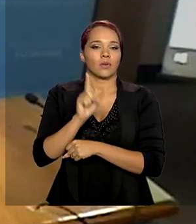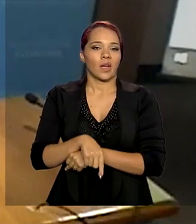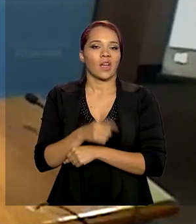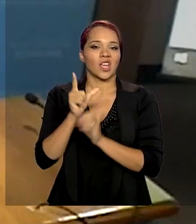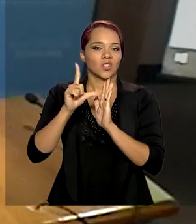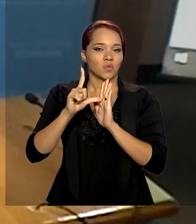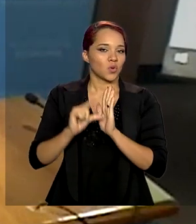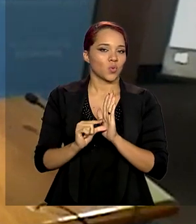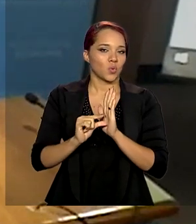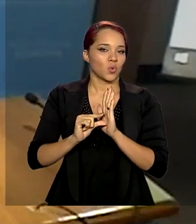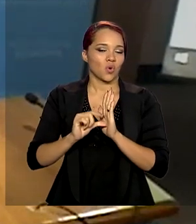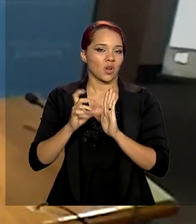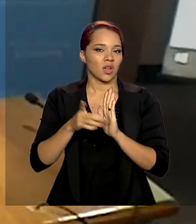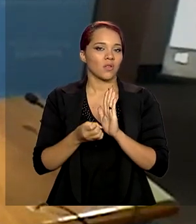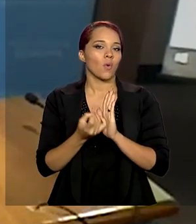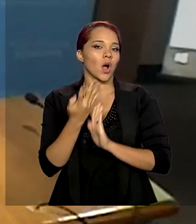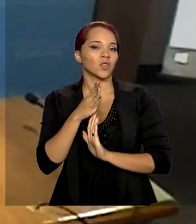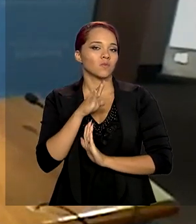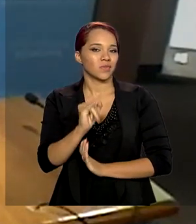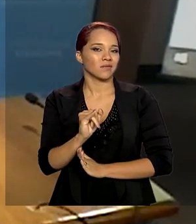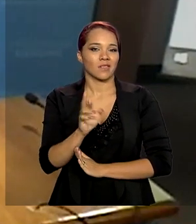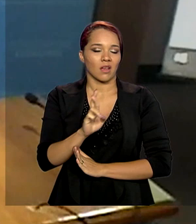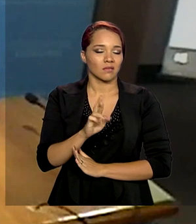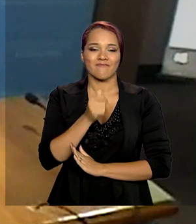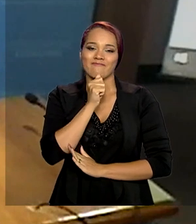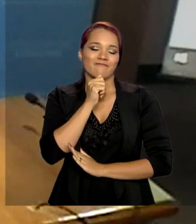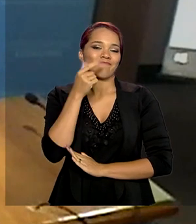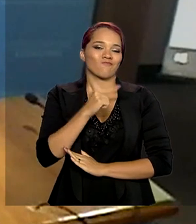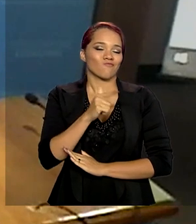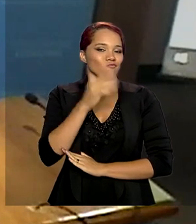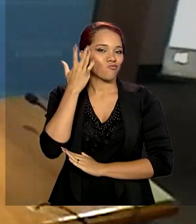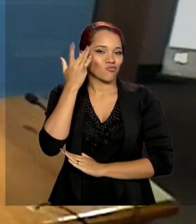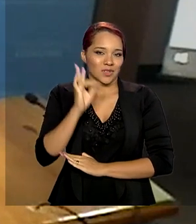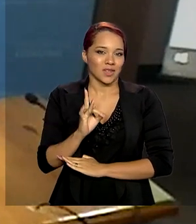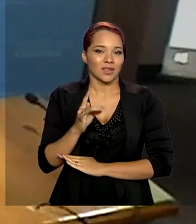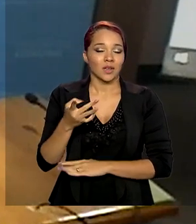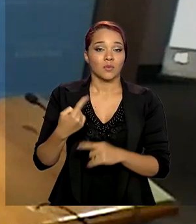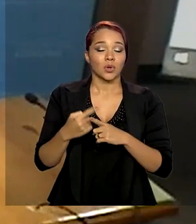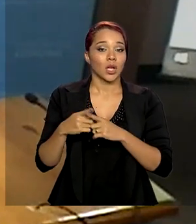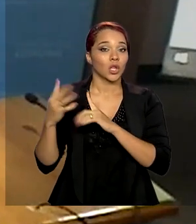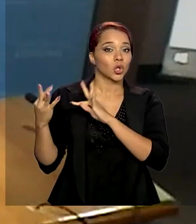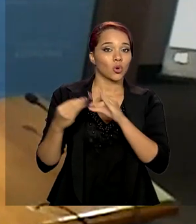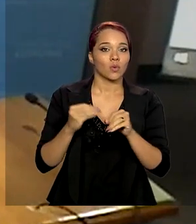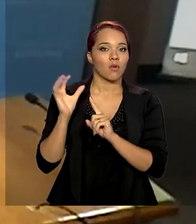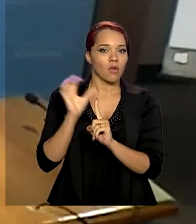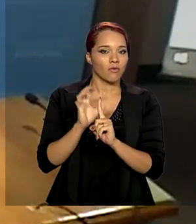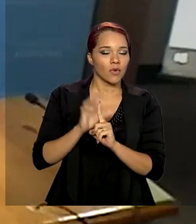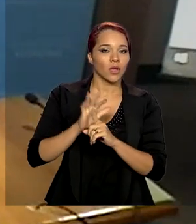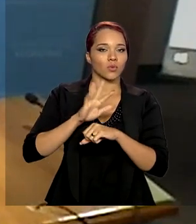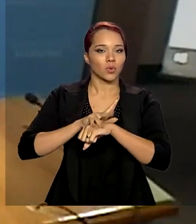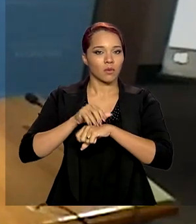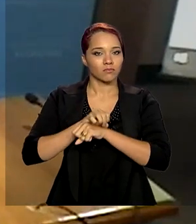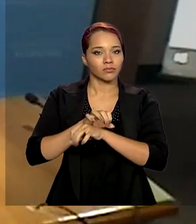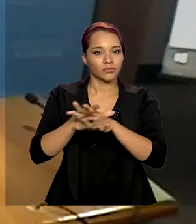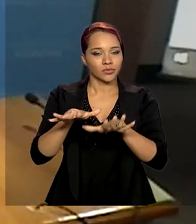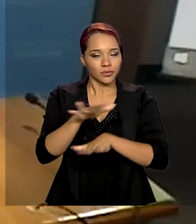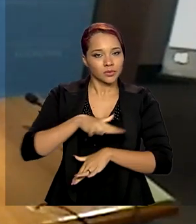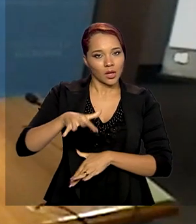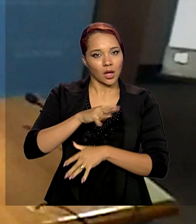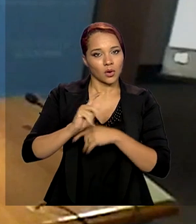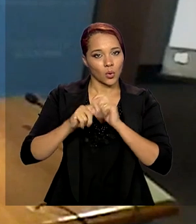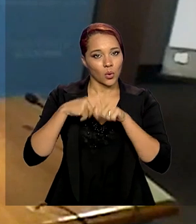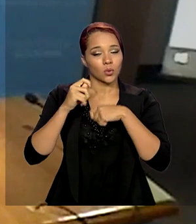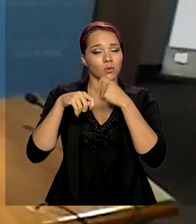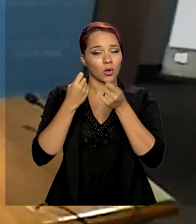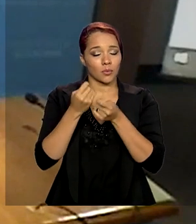reduzida em tantos bilhões. Isso ainda não é possível, até porque todos os efeitos da pandemia na atividade econômica